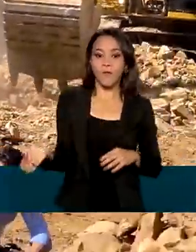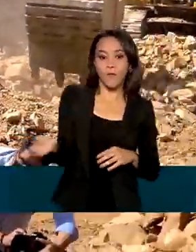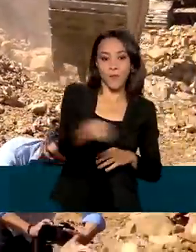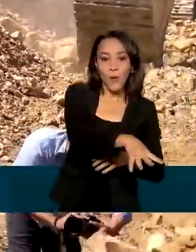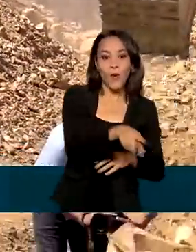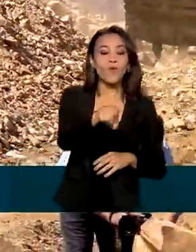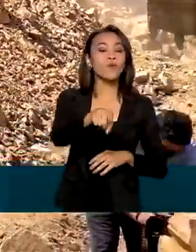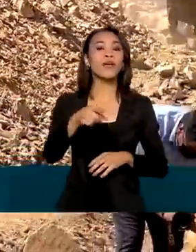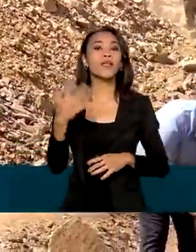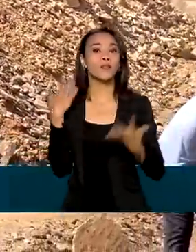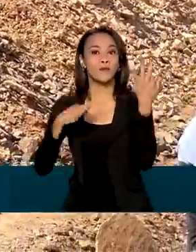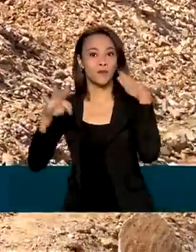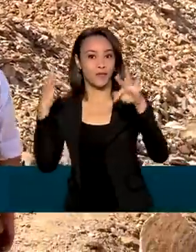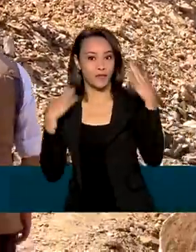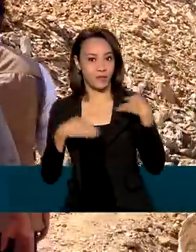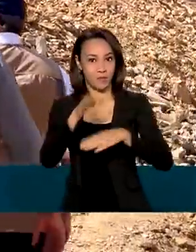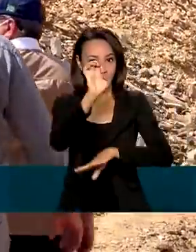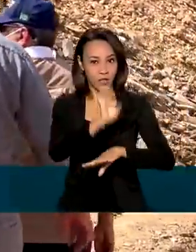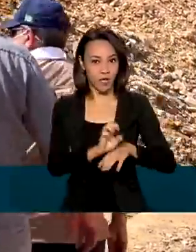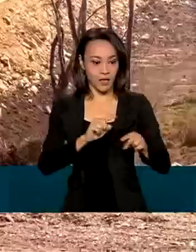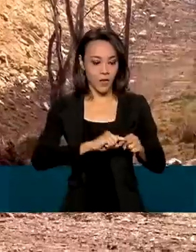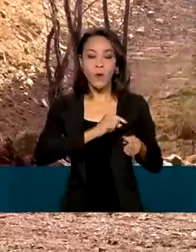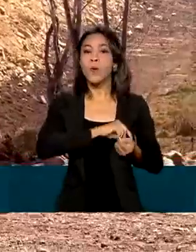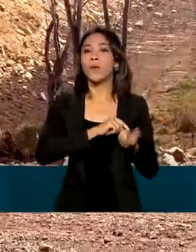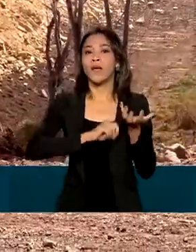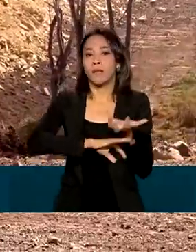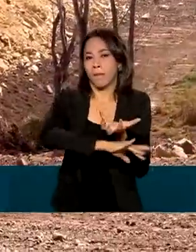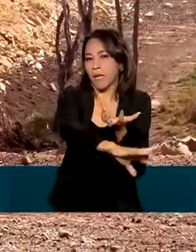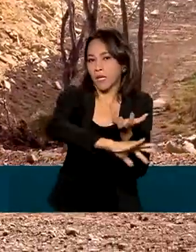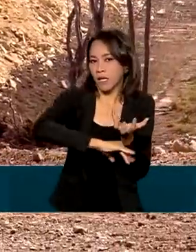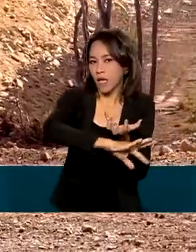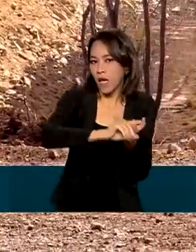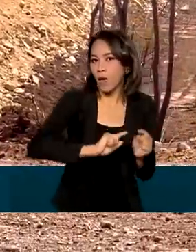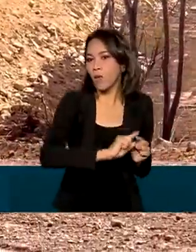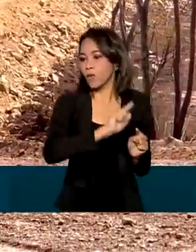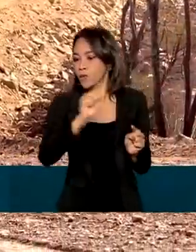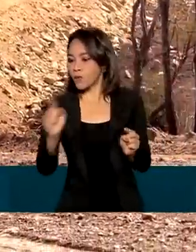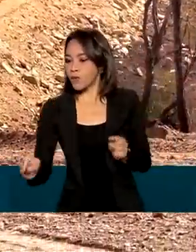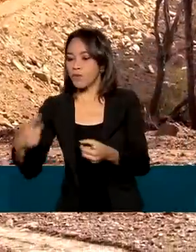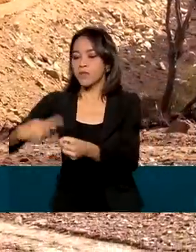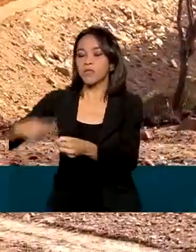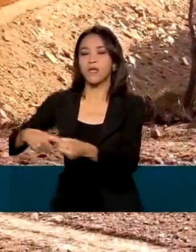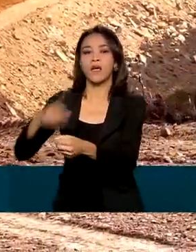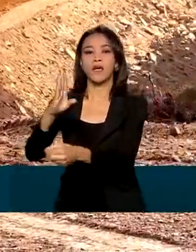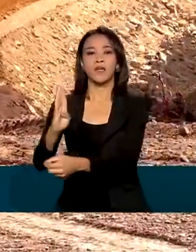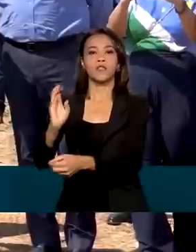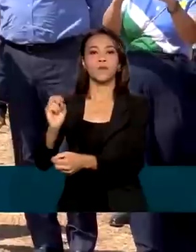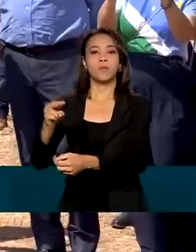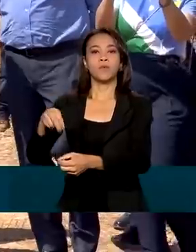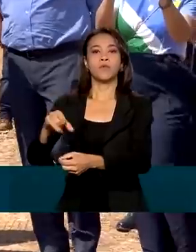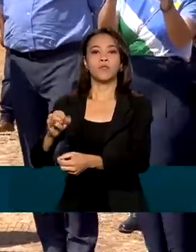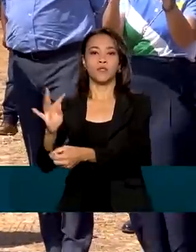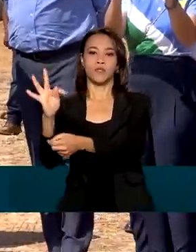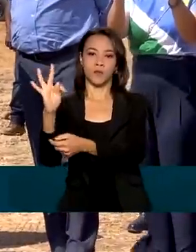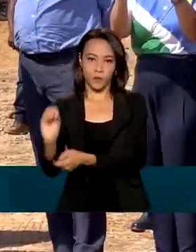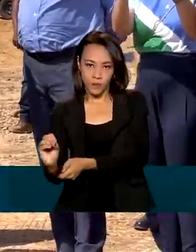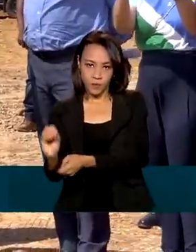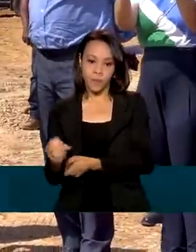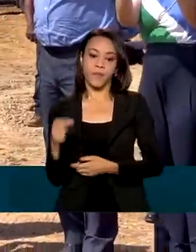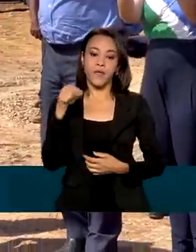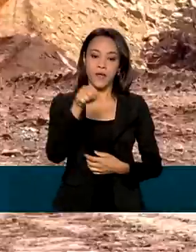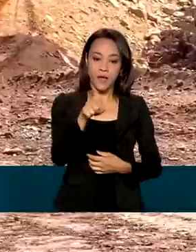rota turística no estado, ligando o Pantanal ao município de Bonito. Segundo o Departamento Nacional de Infraestrutura de